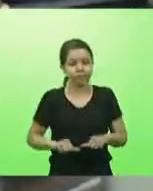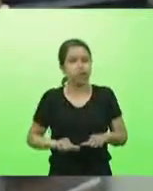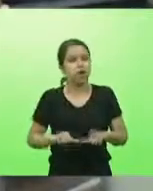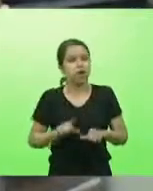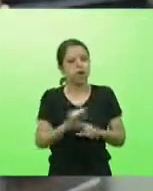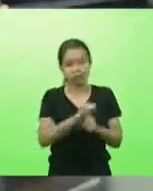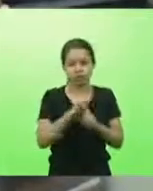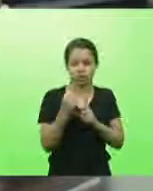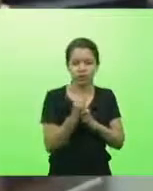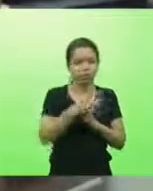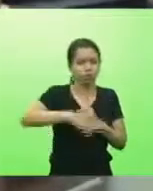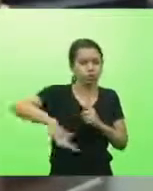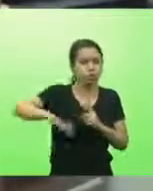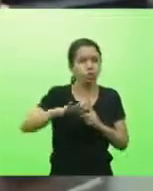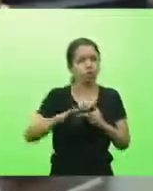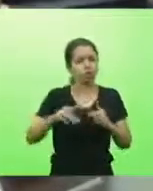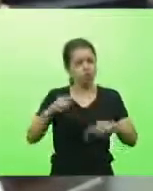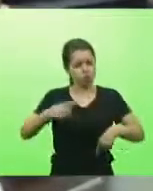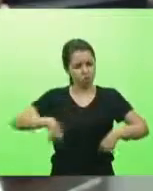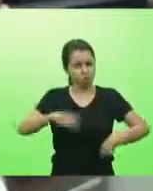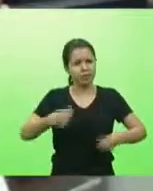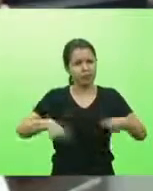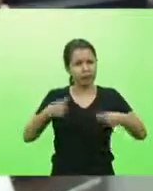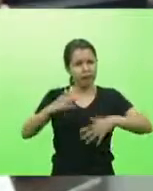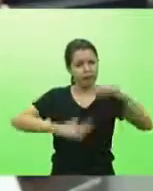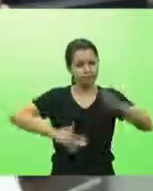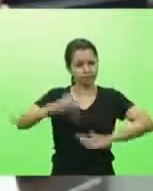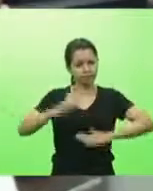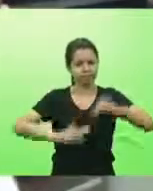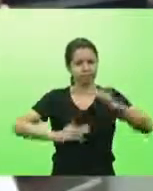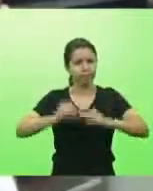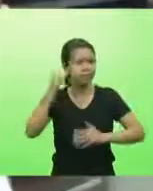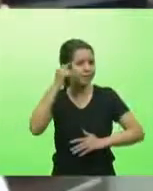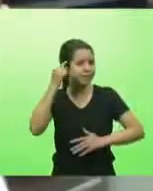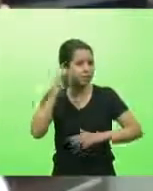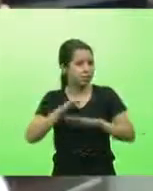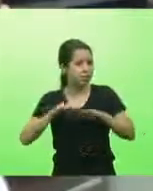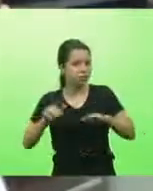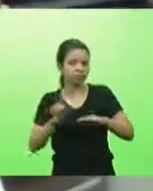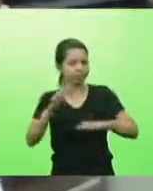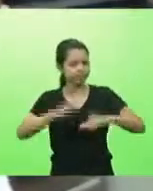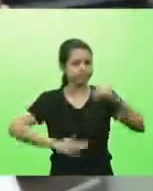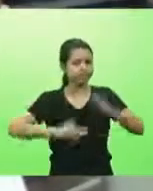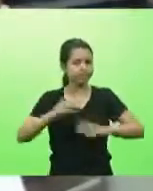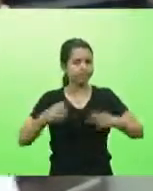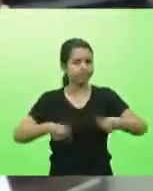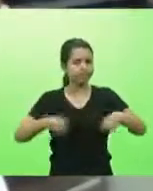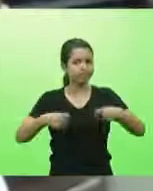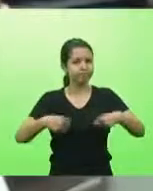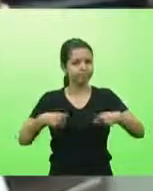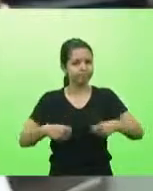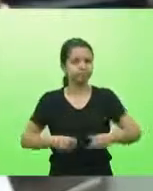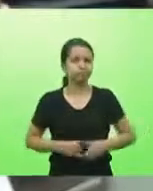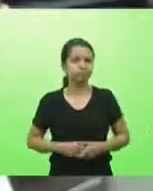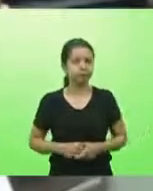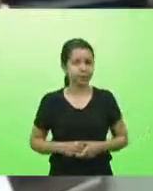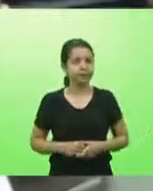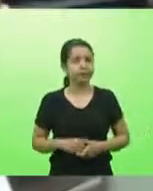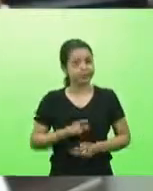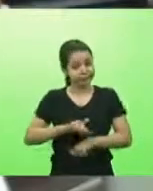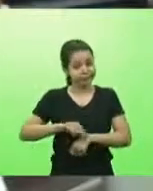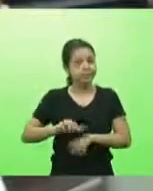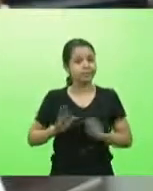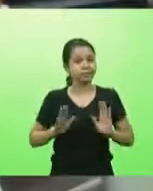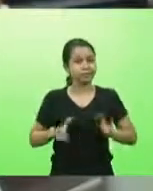e não é pensar só é agir e agir já está até tarde tá prestem